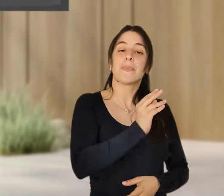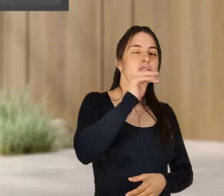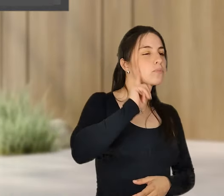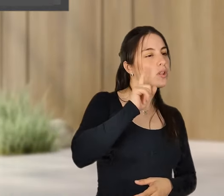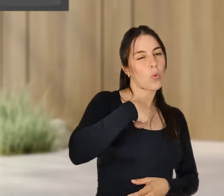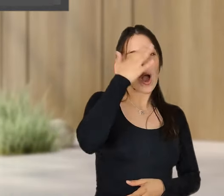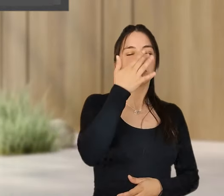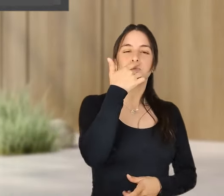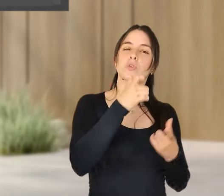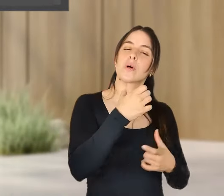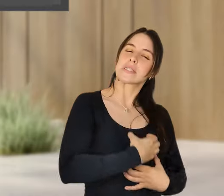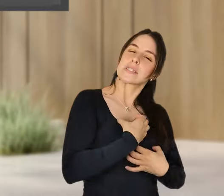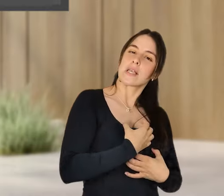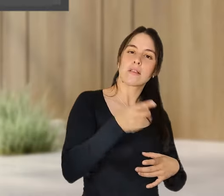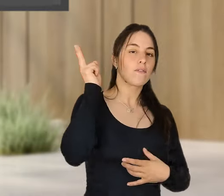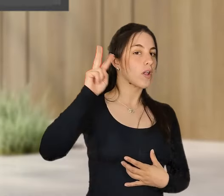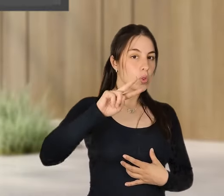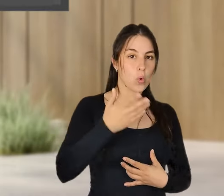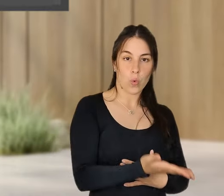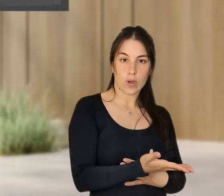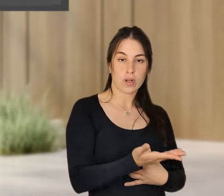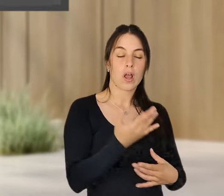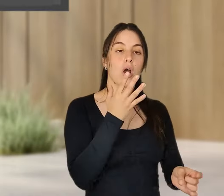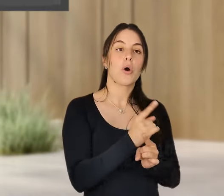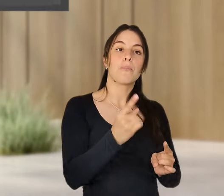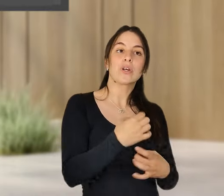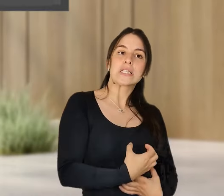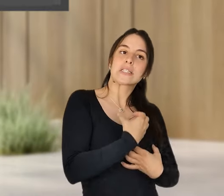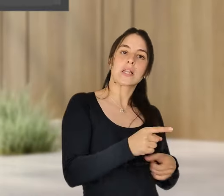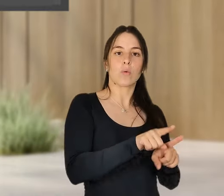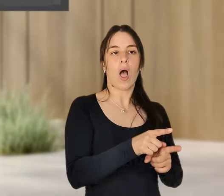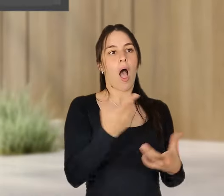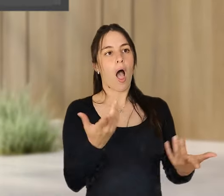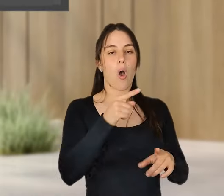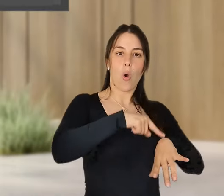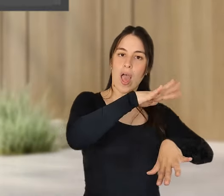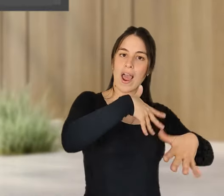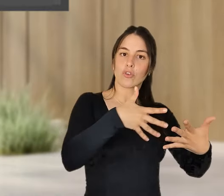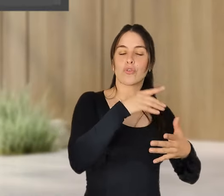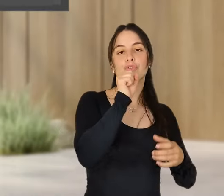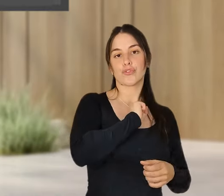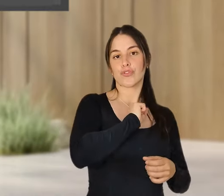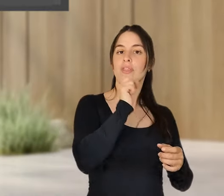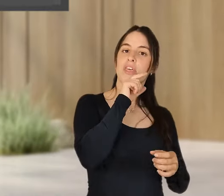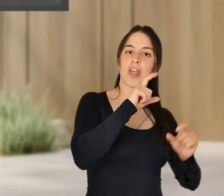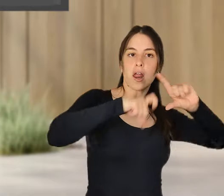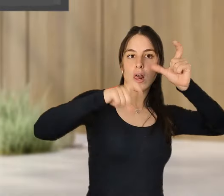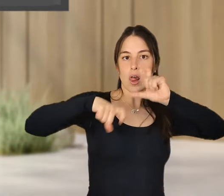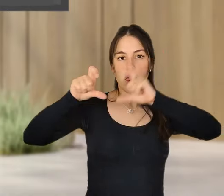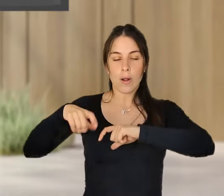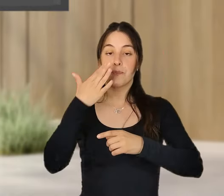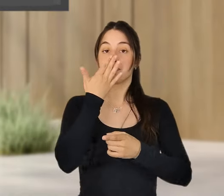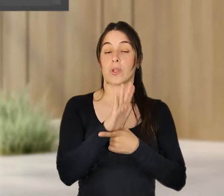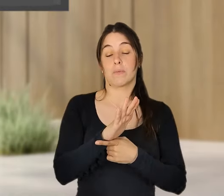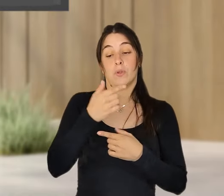os trabalhadores ao valorizar a flexibilidade, trabalho remoto, a semana, 4 dias, no